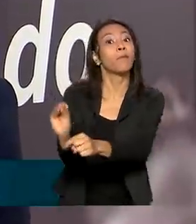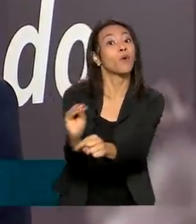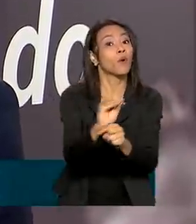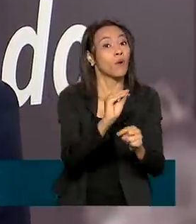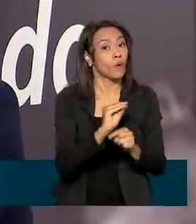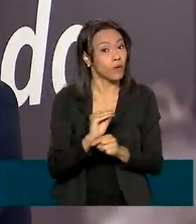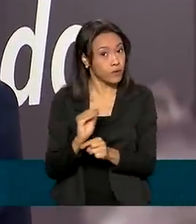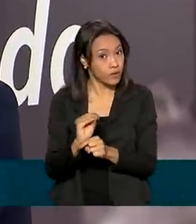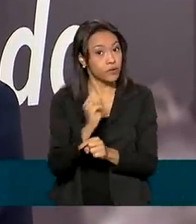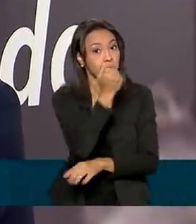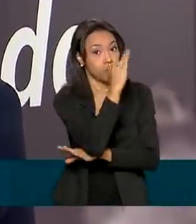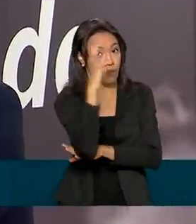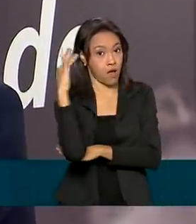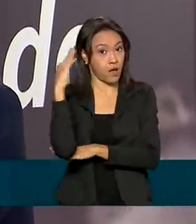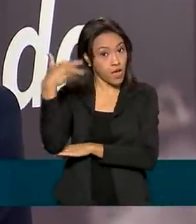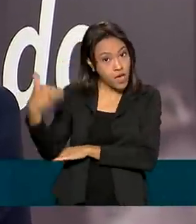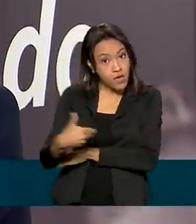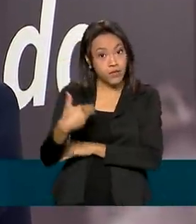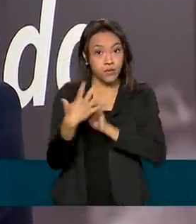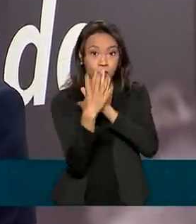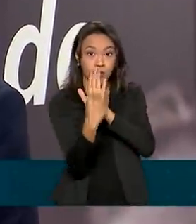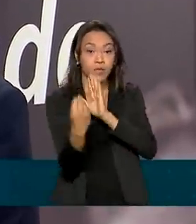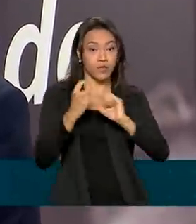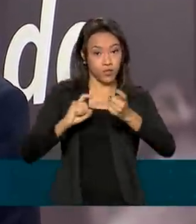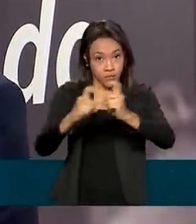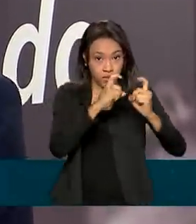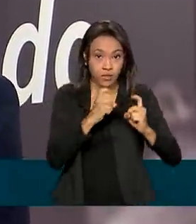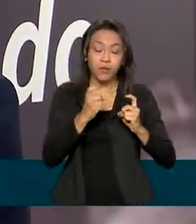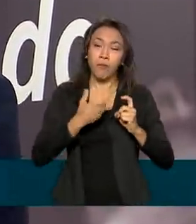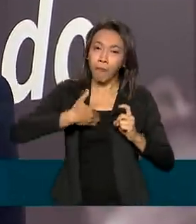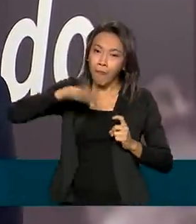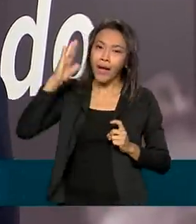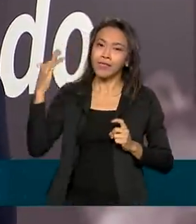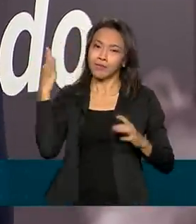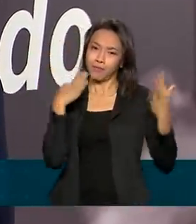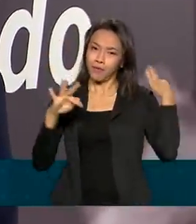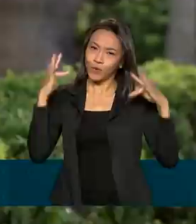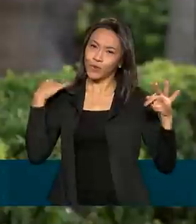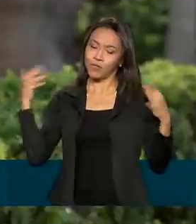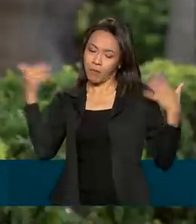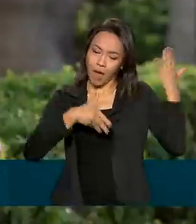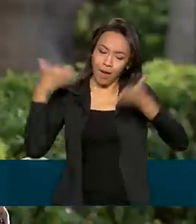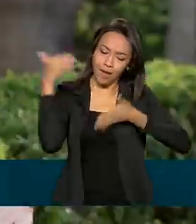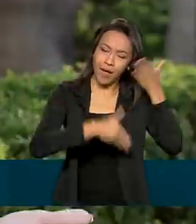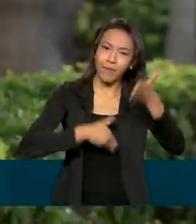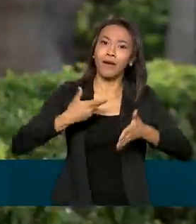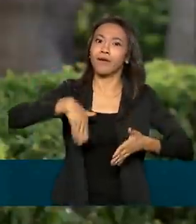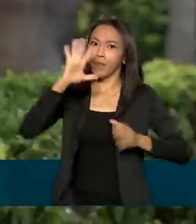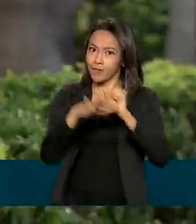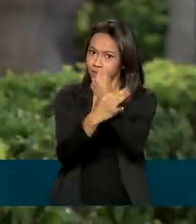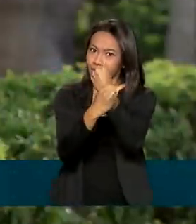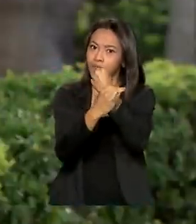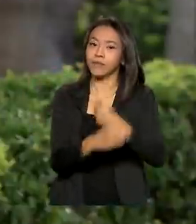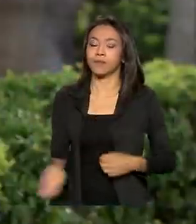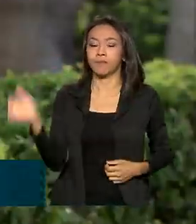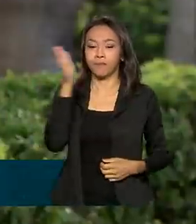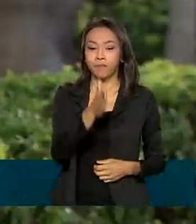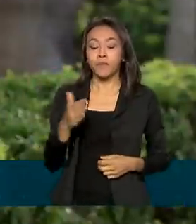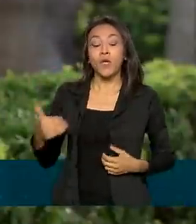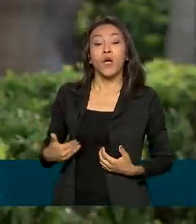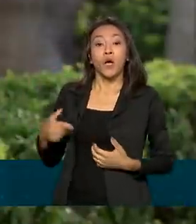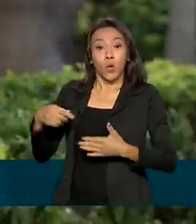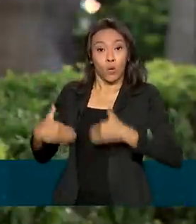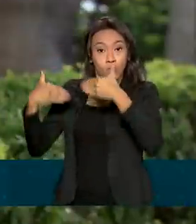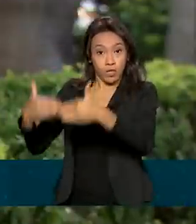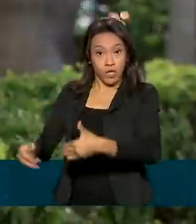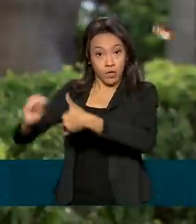parque. Esse novo modelo de concessão traz os dois. Mais turista, mais proteção para a região. Segundo o Ministério do Meio Ambiente, 23